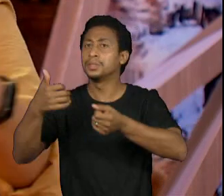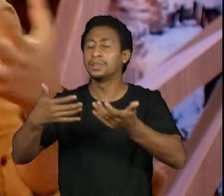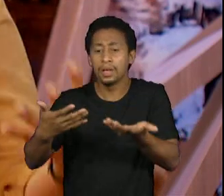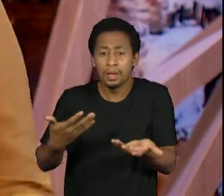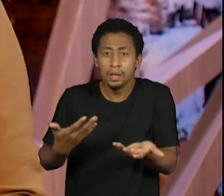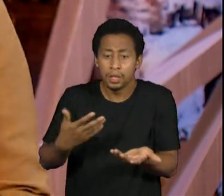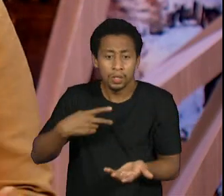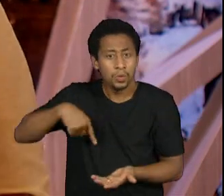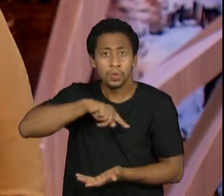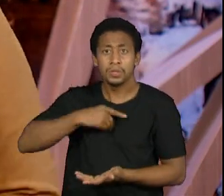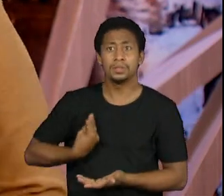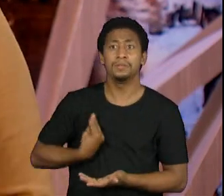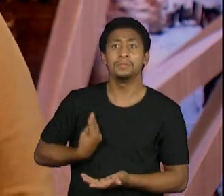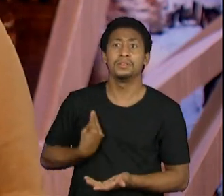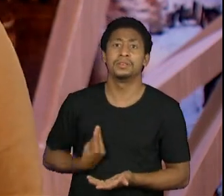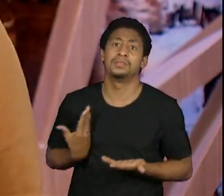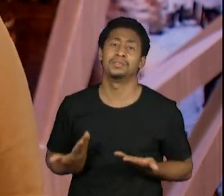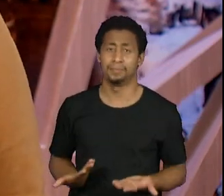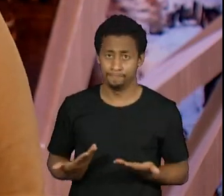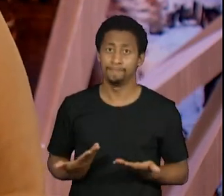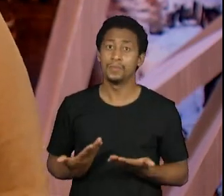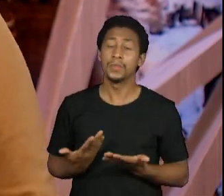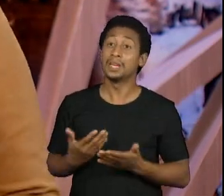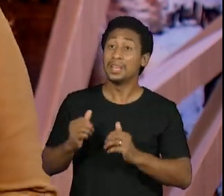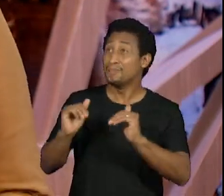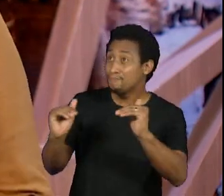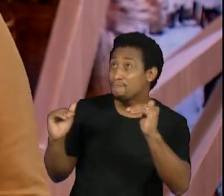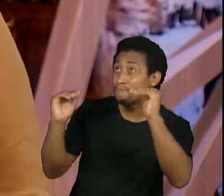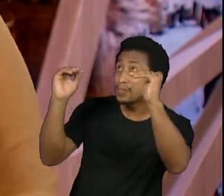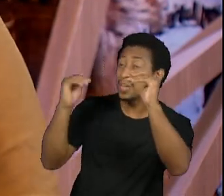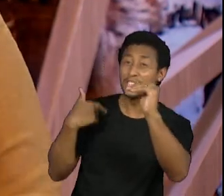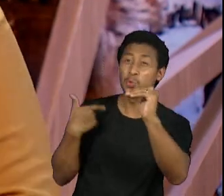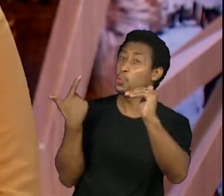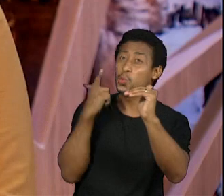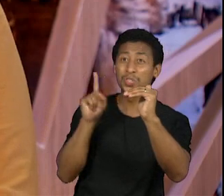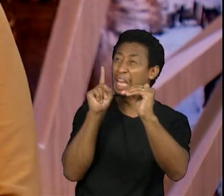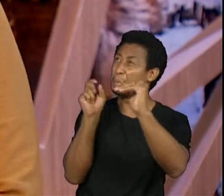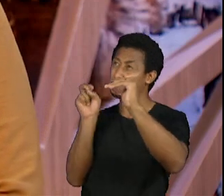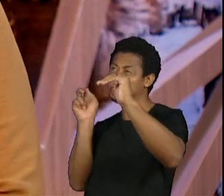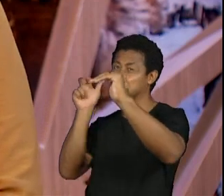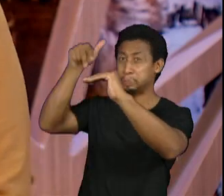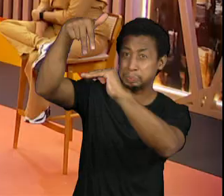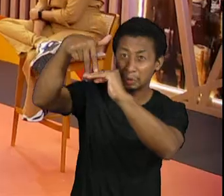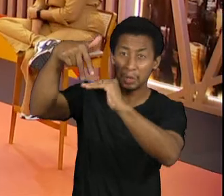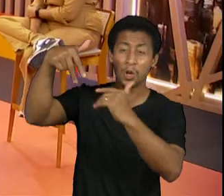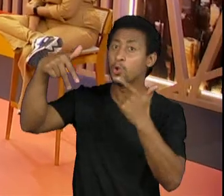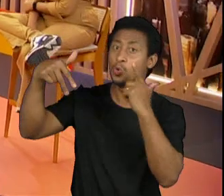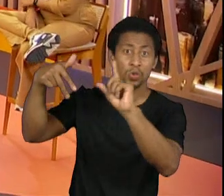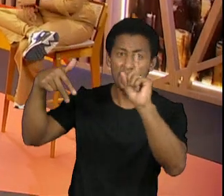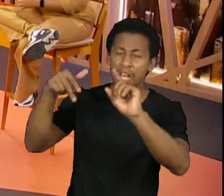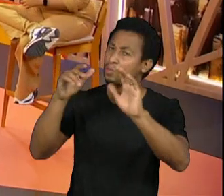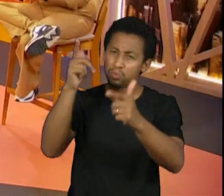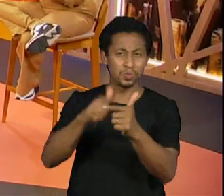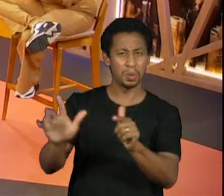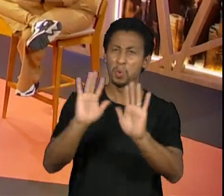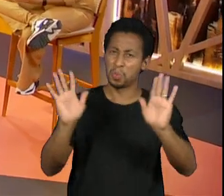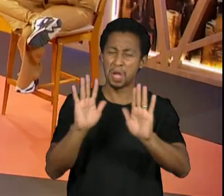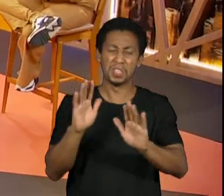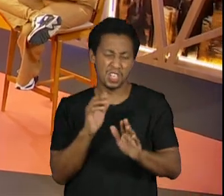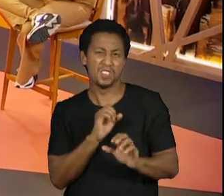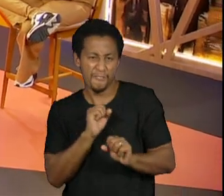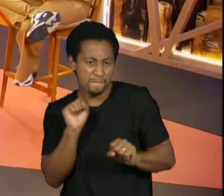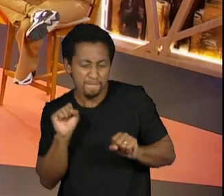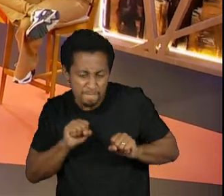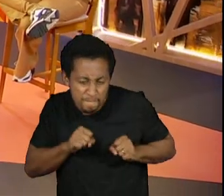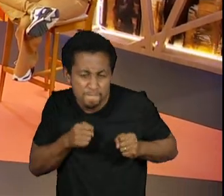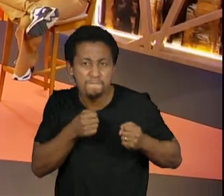estão em grandes lugares. Então a gente vai fazendo o nosso pra poder contar as nossas histórias. E eu acho que o podcast, ele traz essa viabilidade,